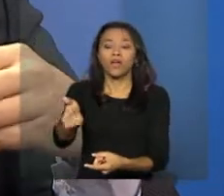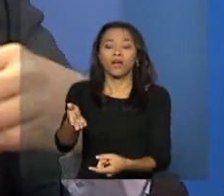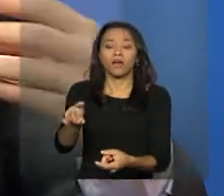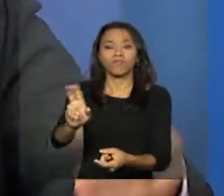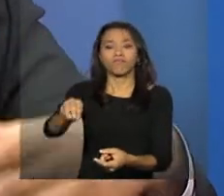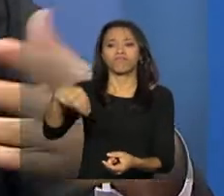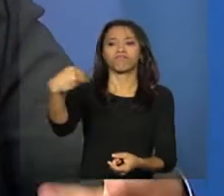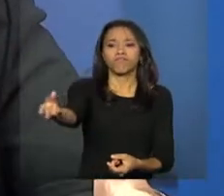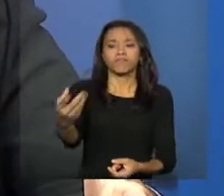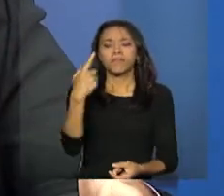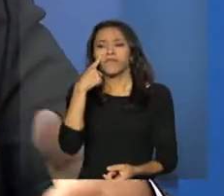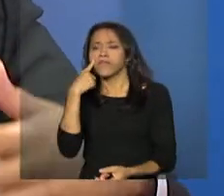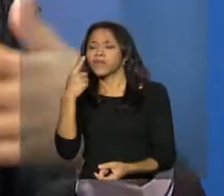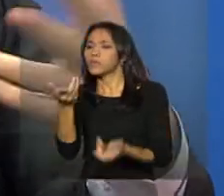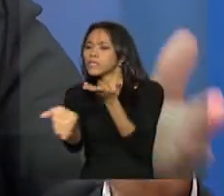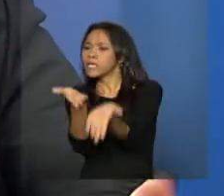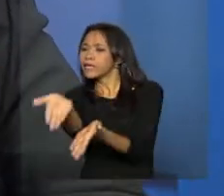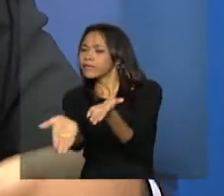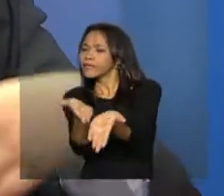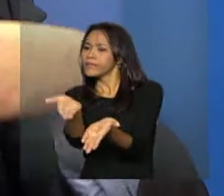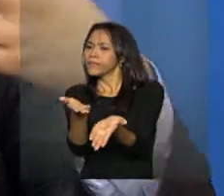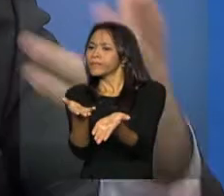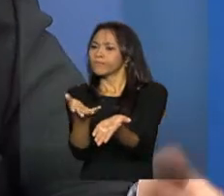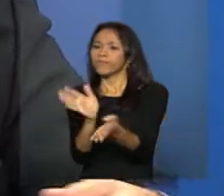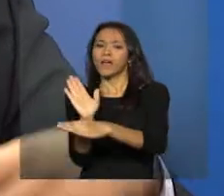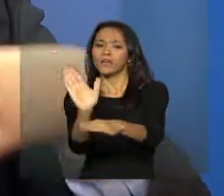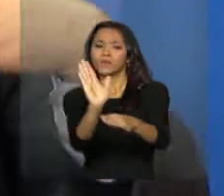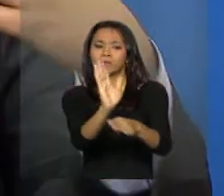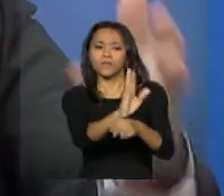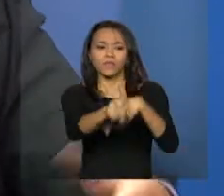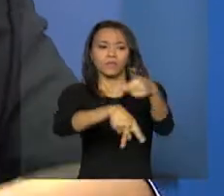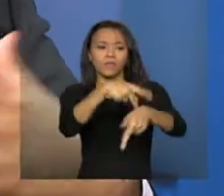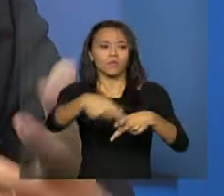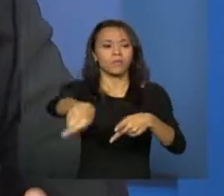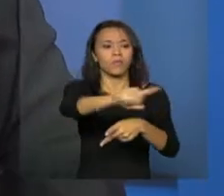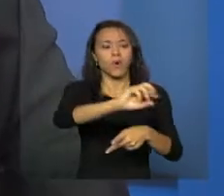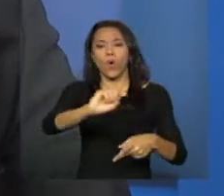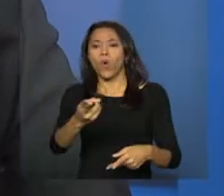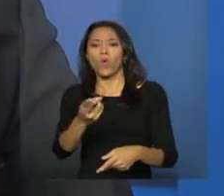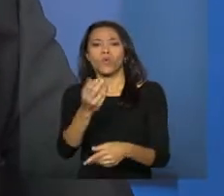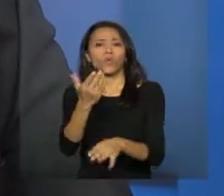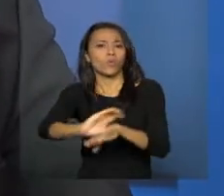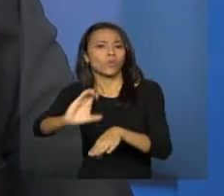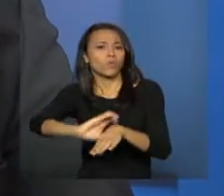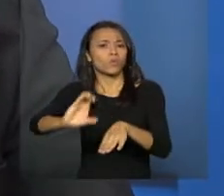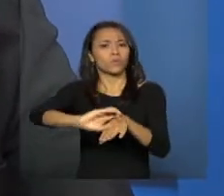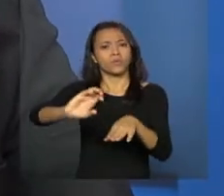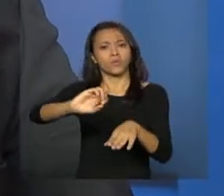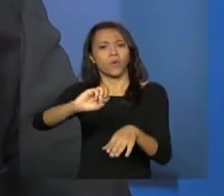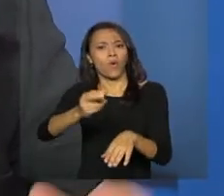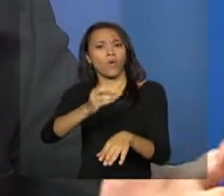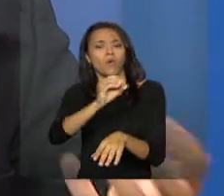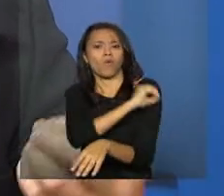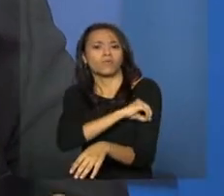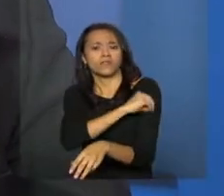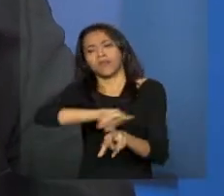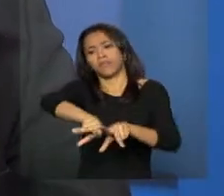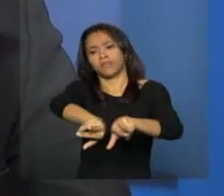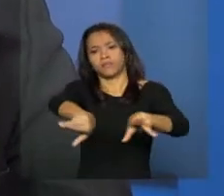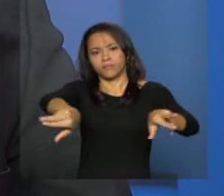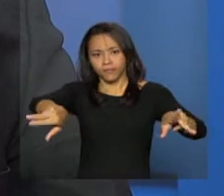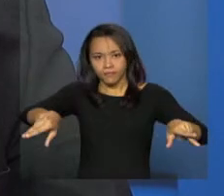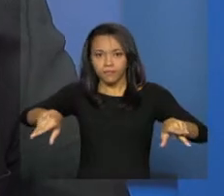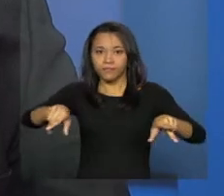prestando um serviço efetivamente à população, por meio de atendimento, oficinas, enfim. Então, a partir desse momento,